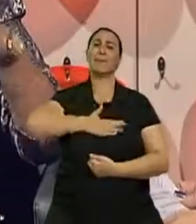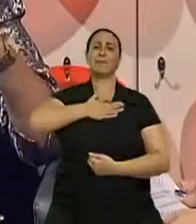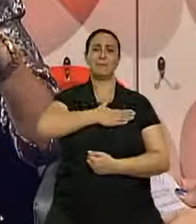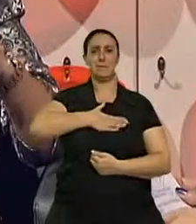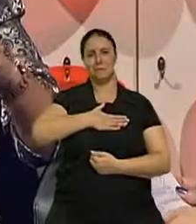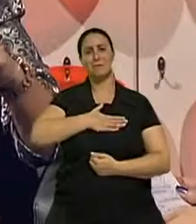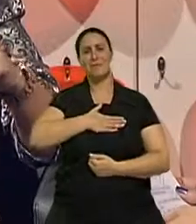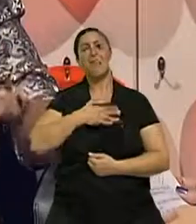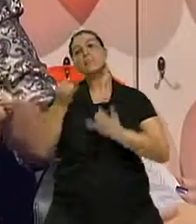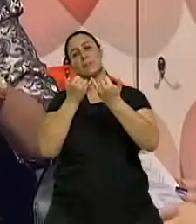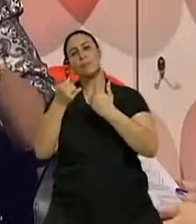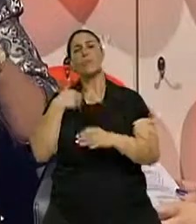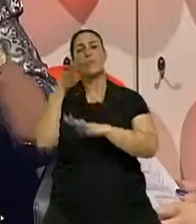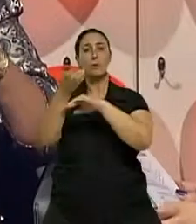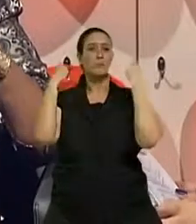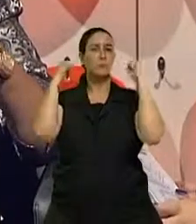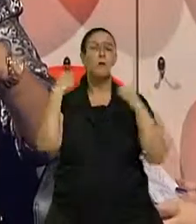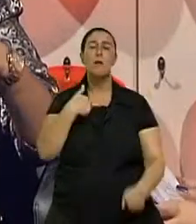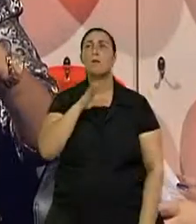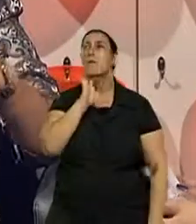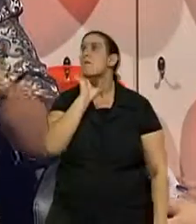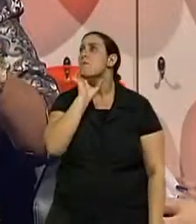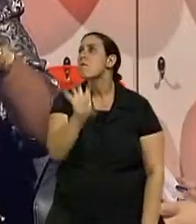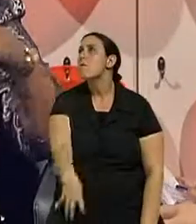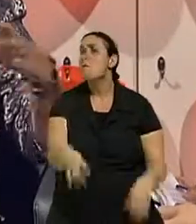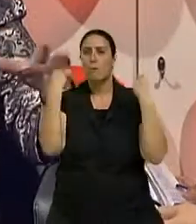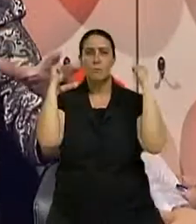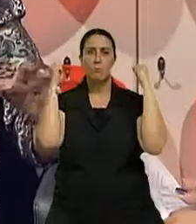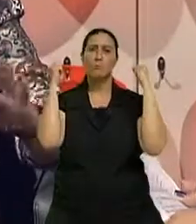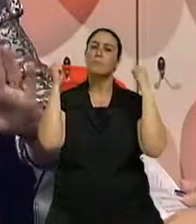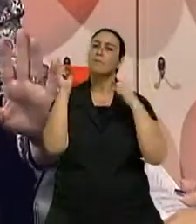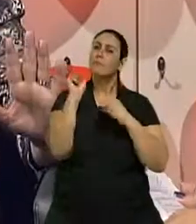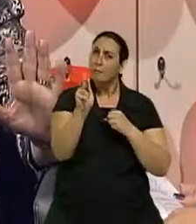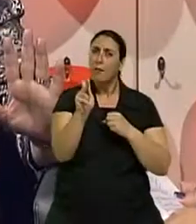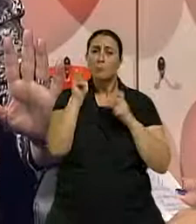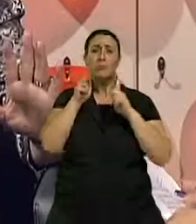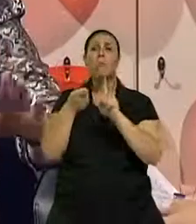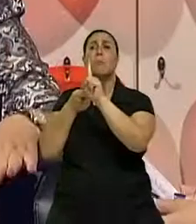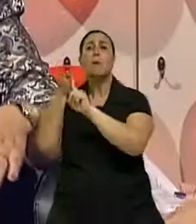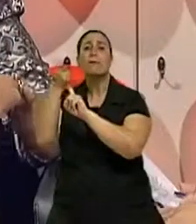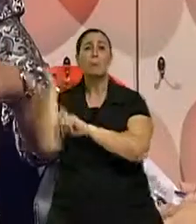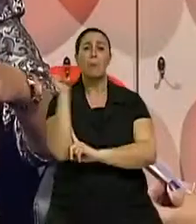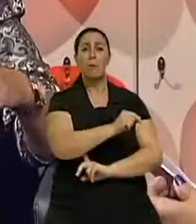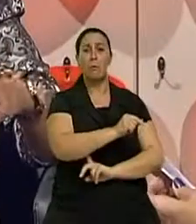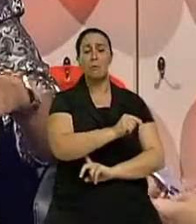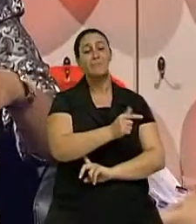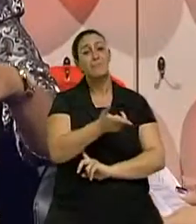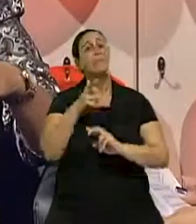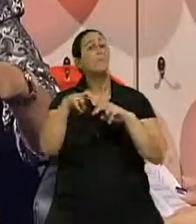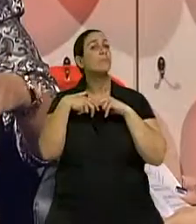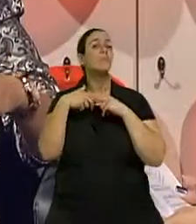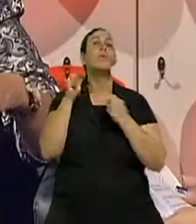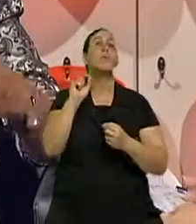eu vou fazer academia, mas eu odeio academia. A pessoa faz um mês e sai. Aí, assim, então,